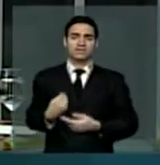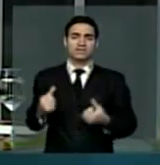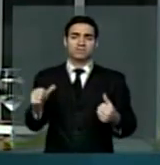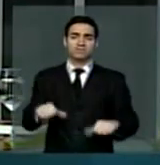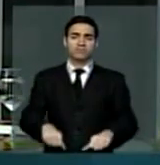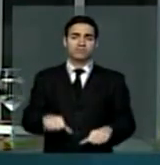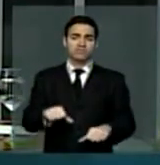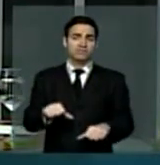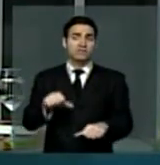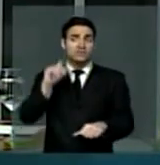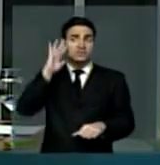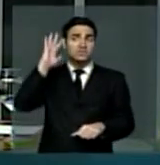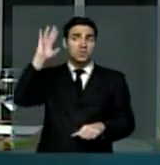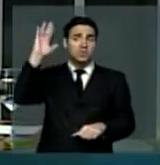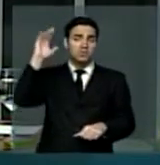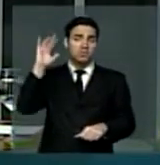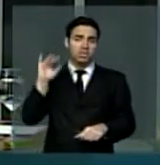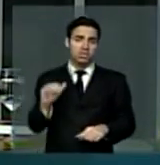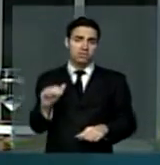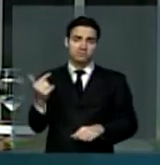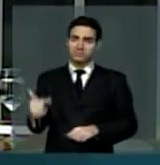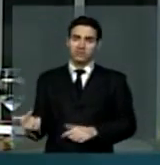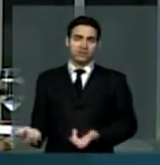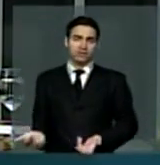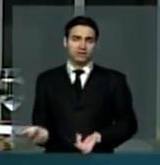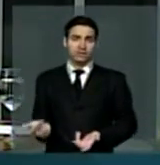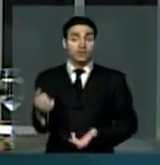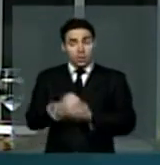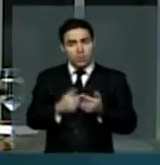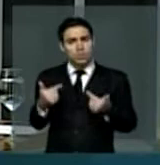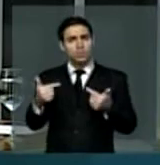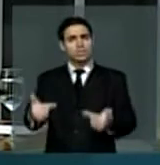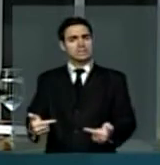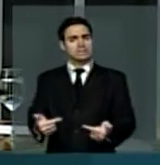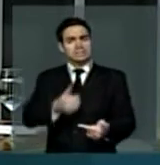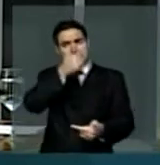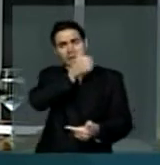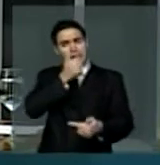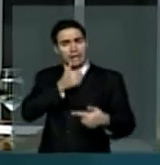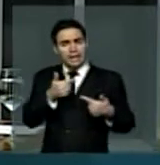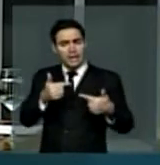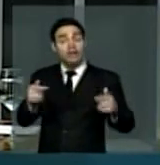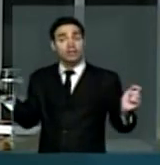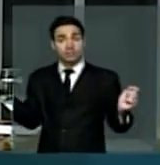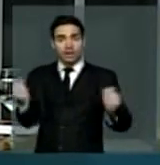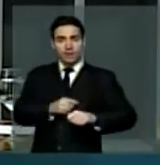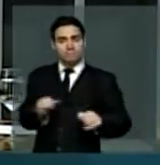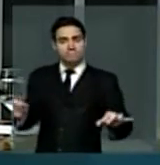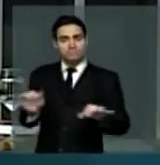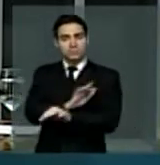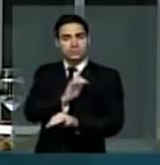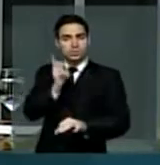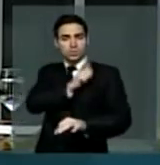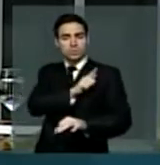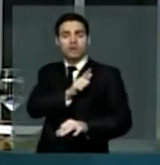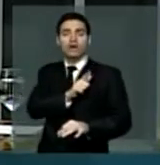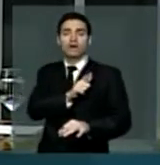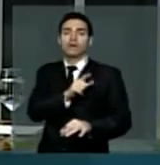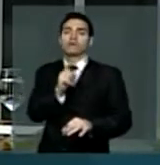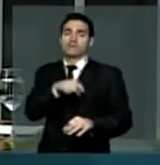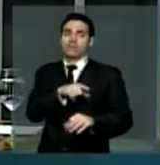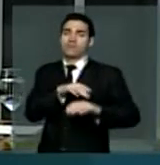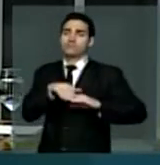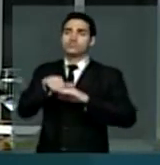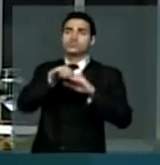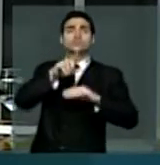sonhar e acreditar depois de tantas lutas travadas podemos dizer que já há uma consciência